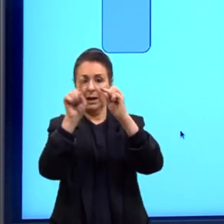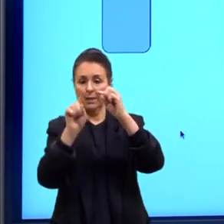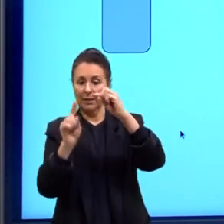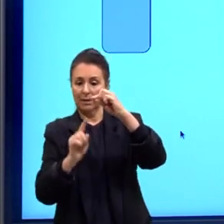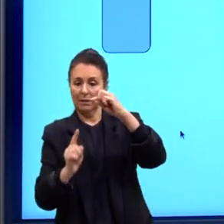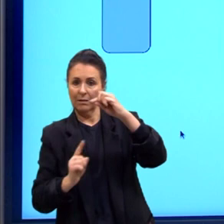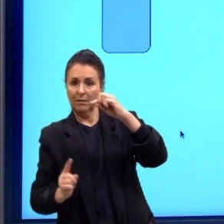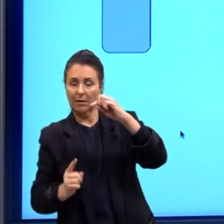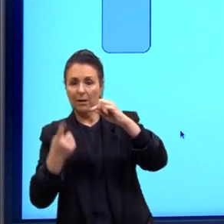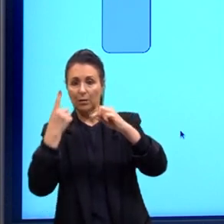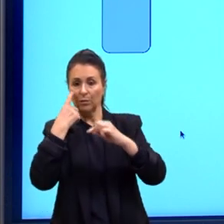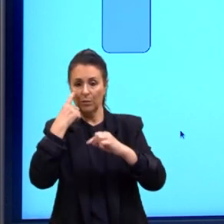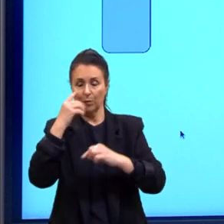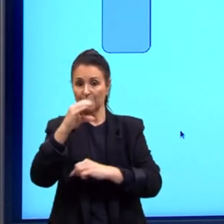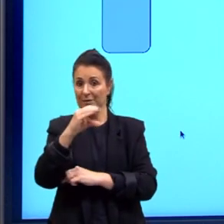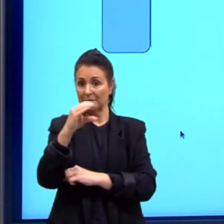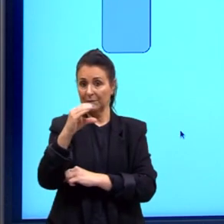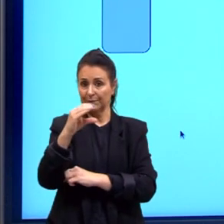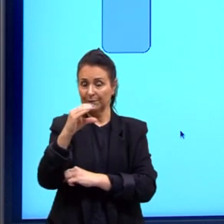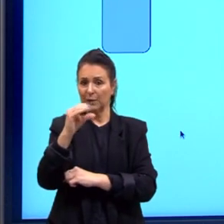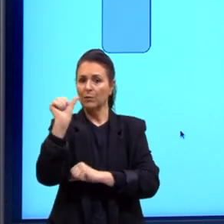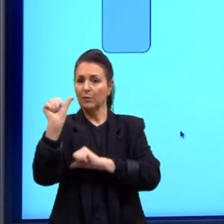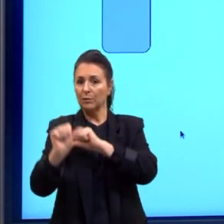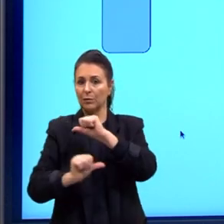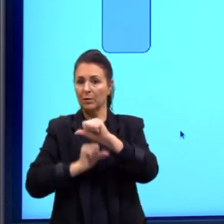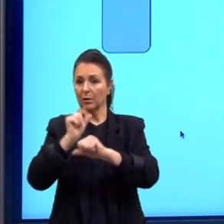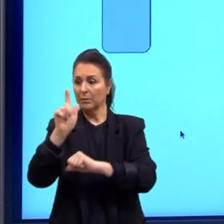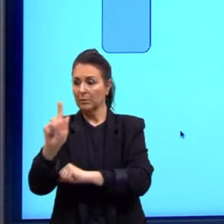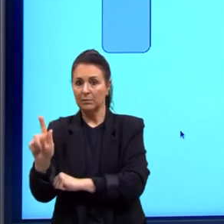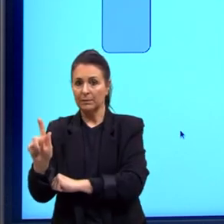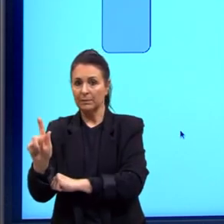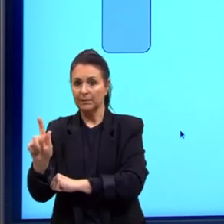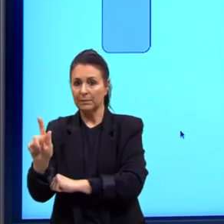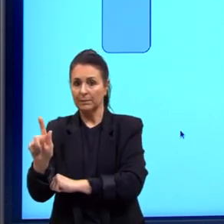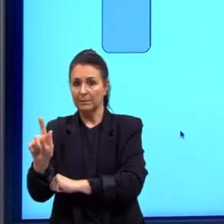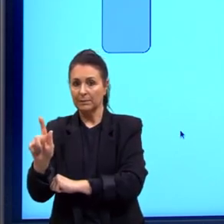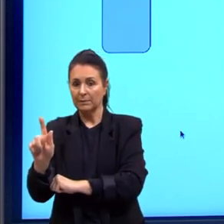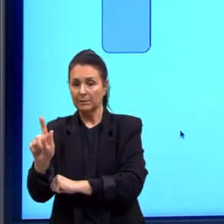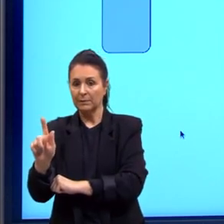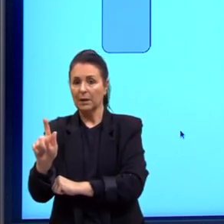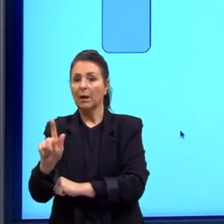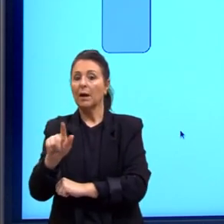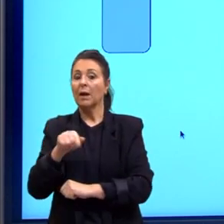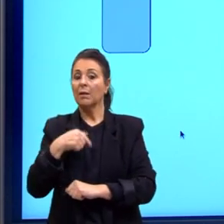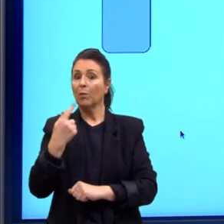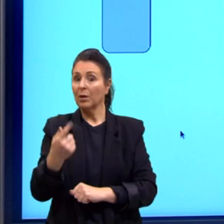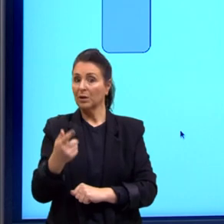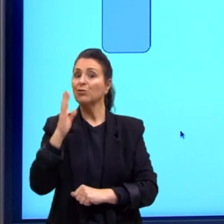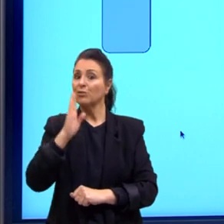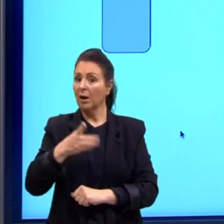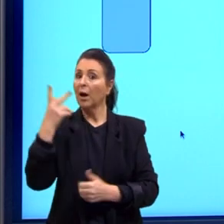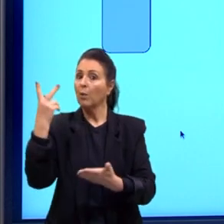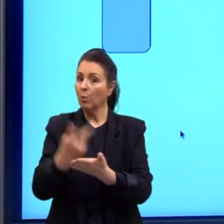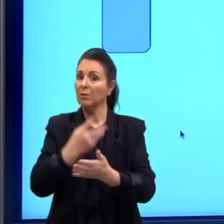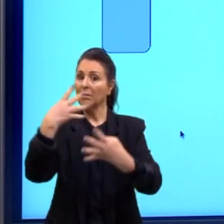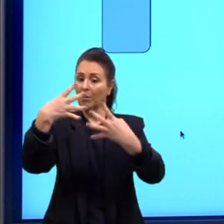podemos ver o C, que foi trocado pelo G. Então, ocorreu aqui uma mutação.